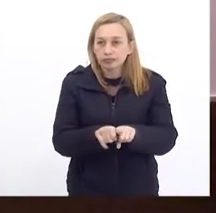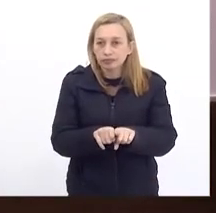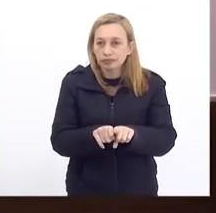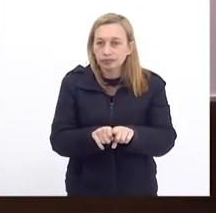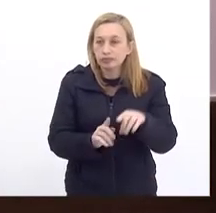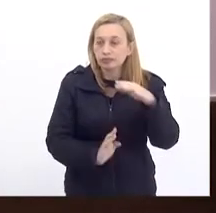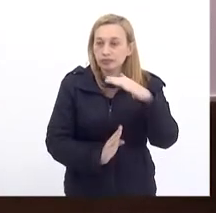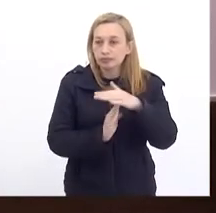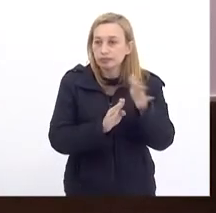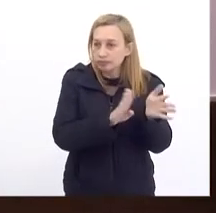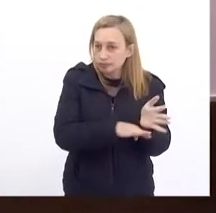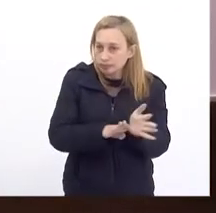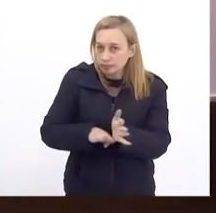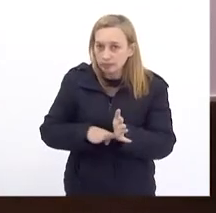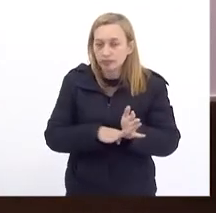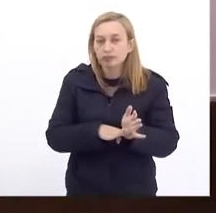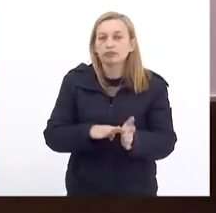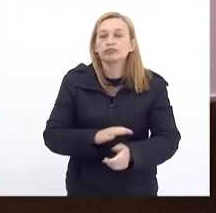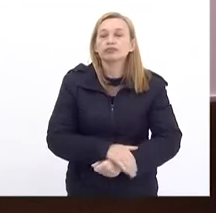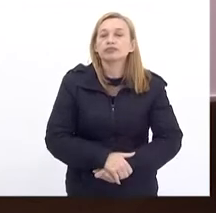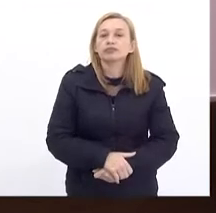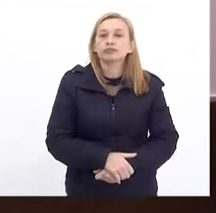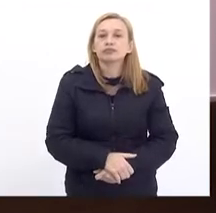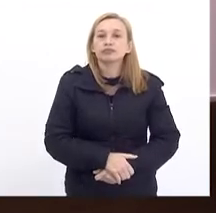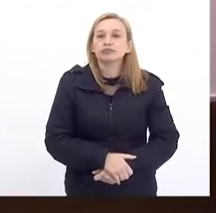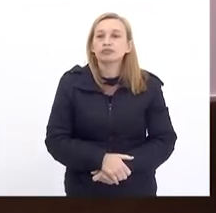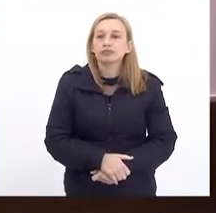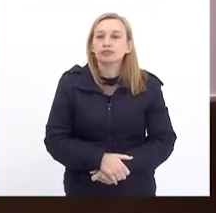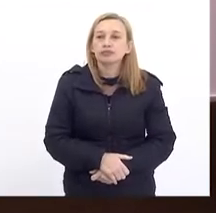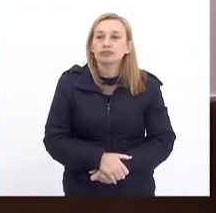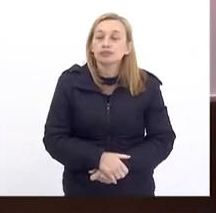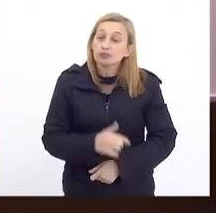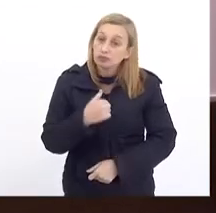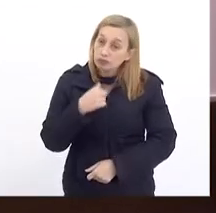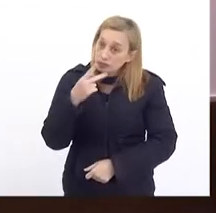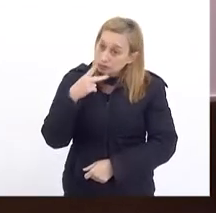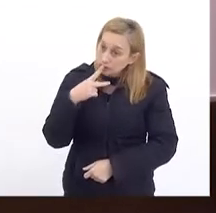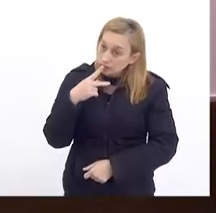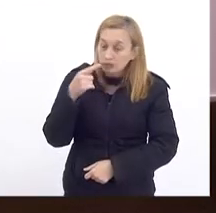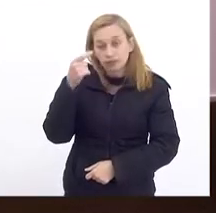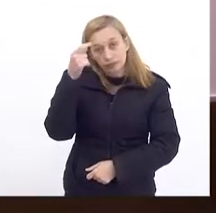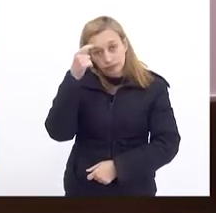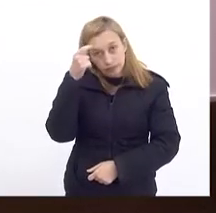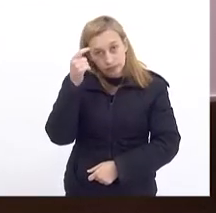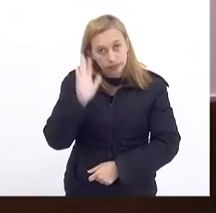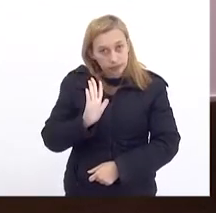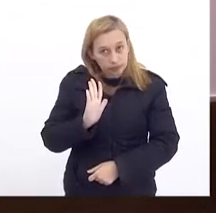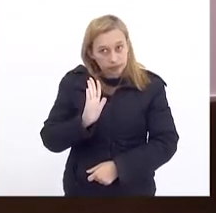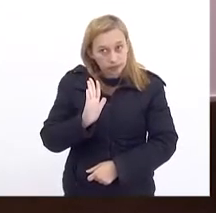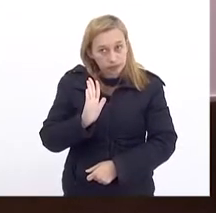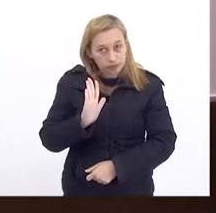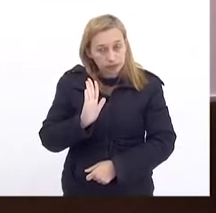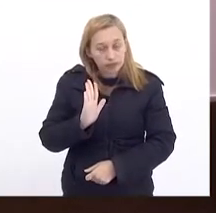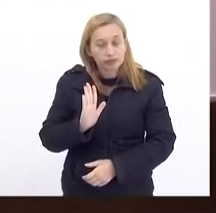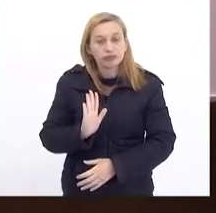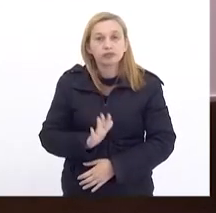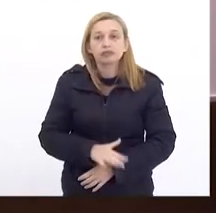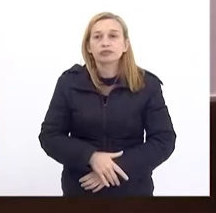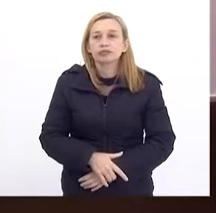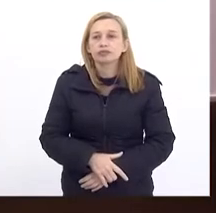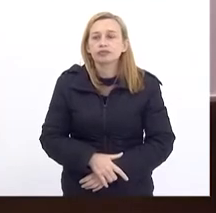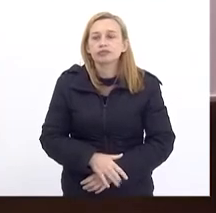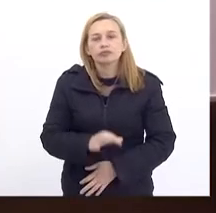Eu Estou aqui Falando de memória Mas eu tenho Quase certeza